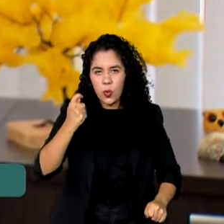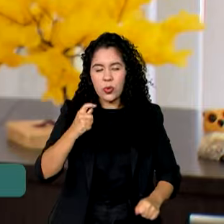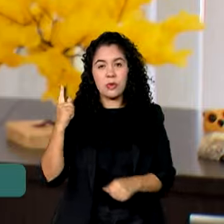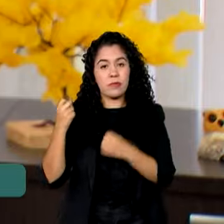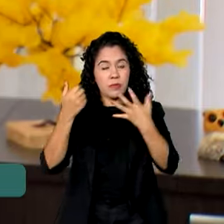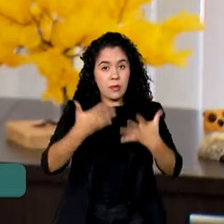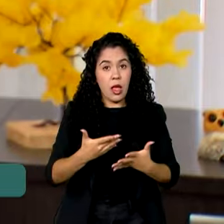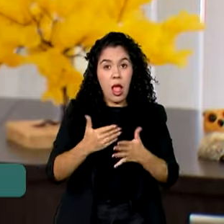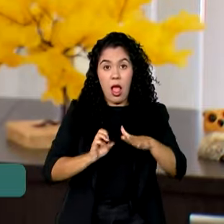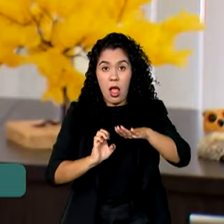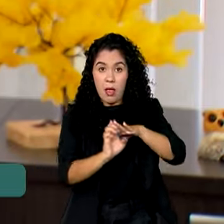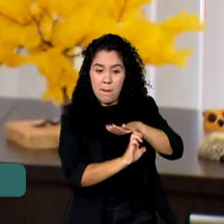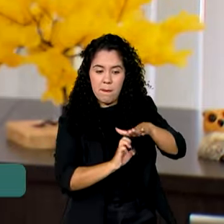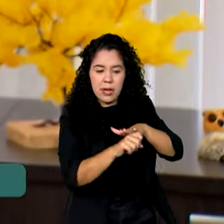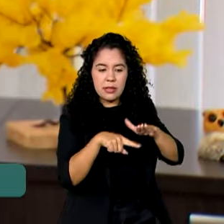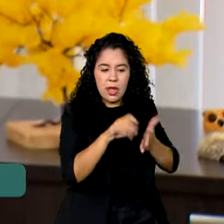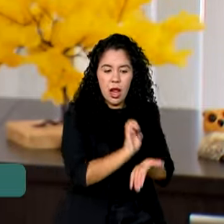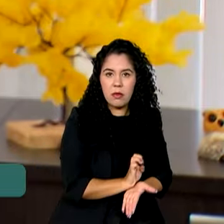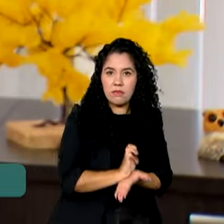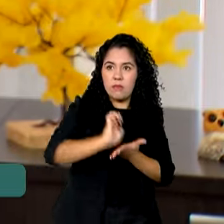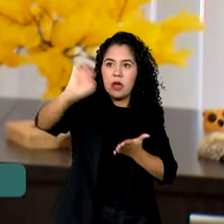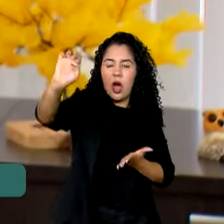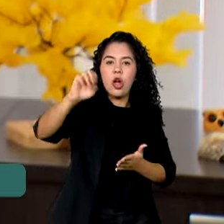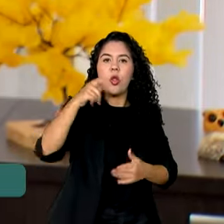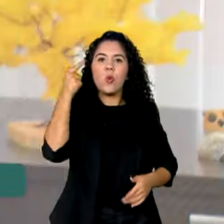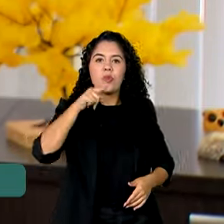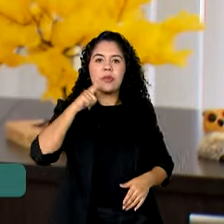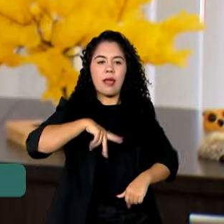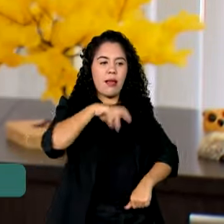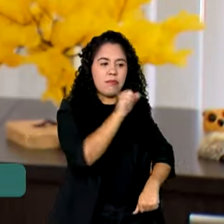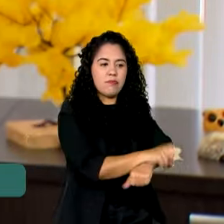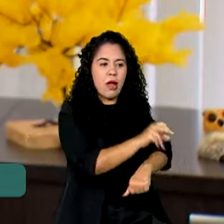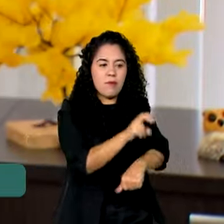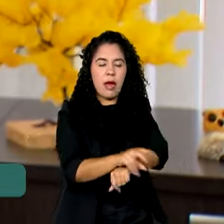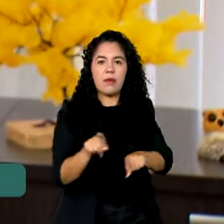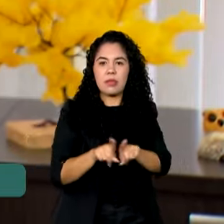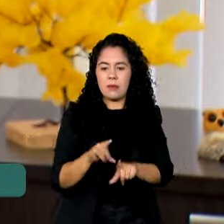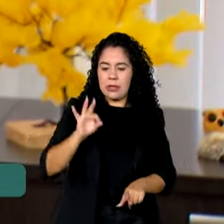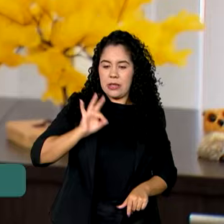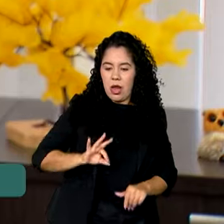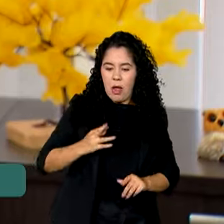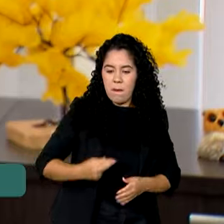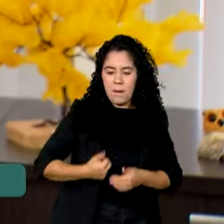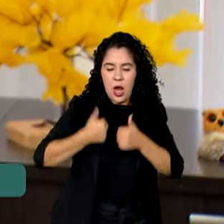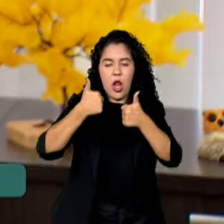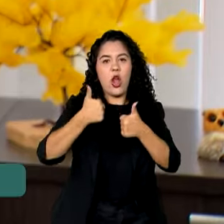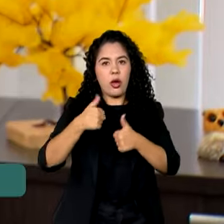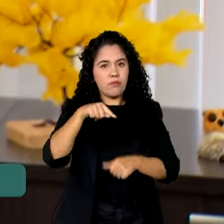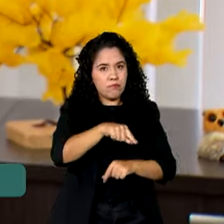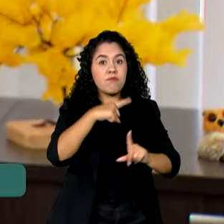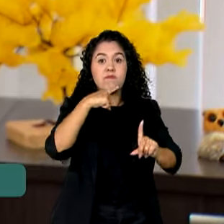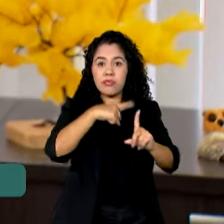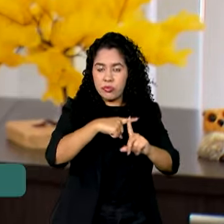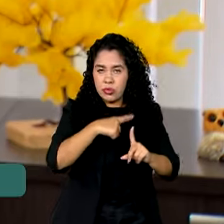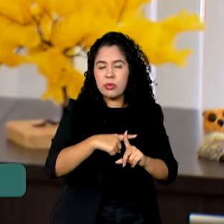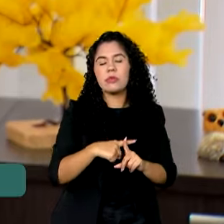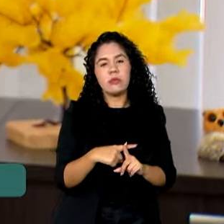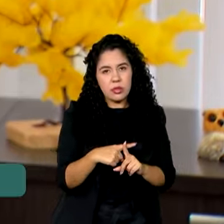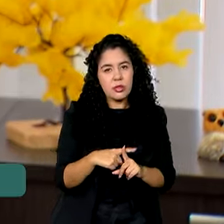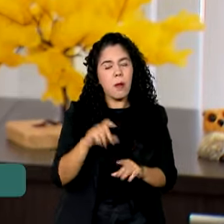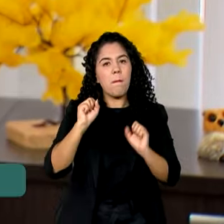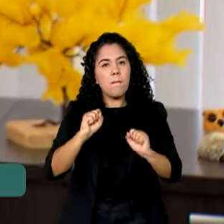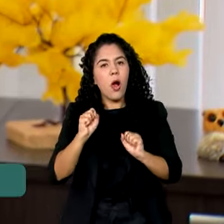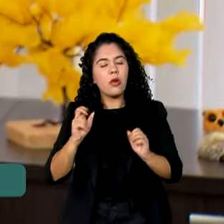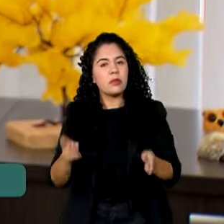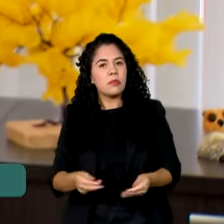exportam, elas empregam mais, empregam melhor e remuneram melhor. A gente vê que esses benefícios do comércio exterior, eles podem ser